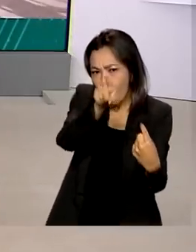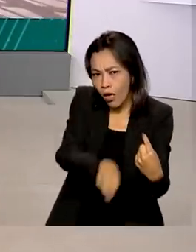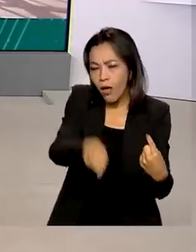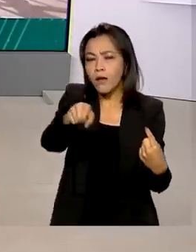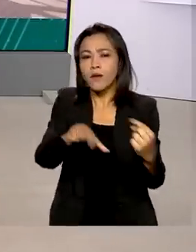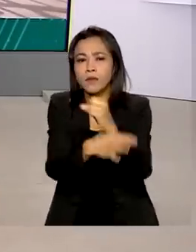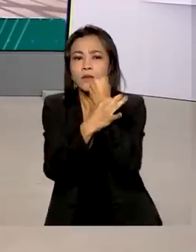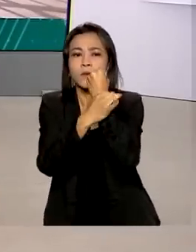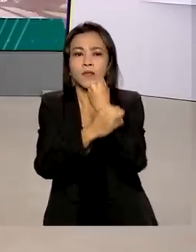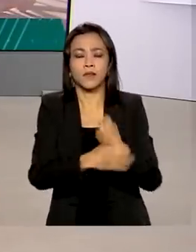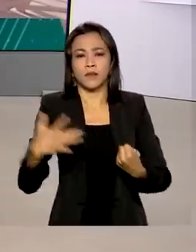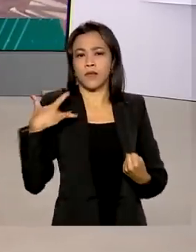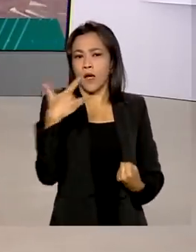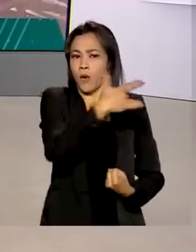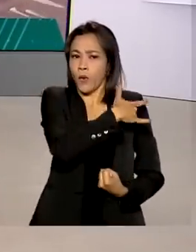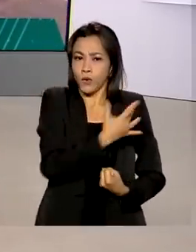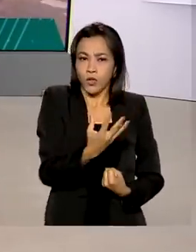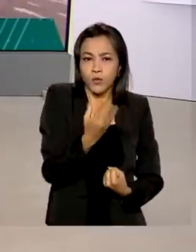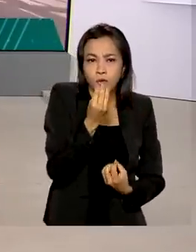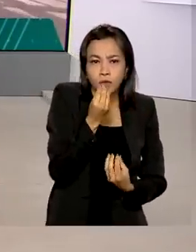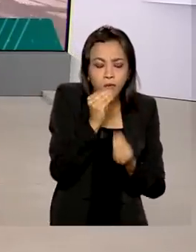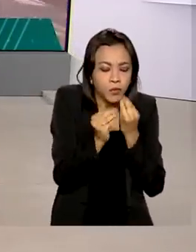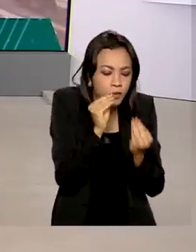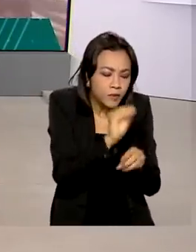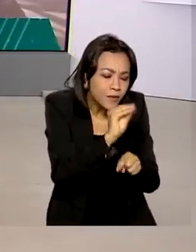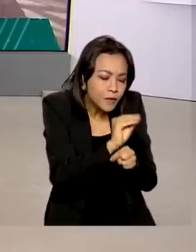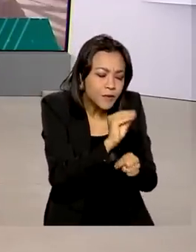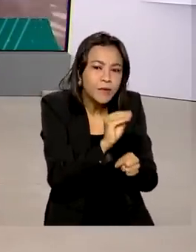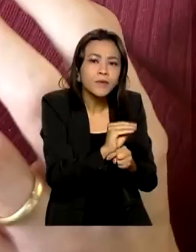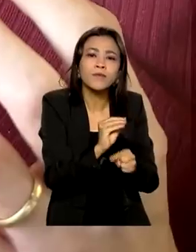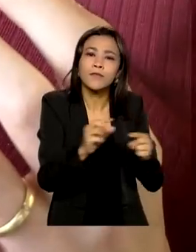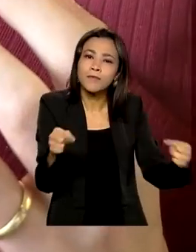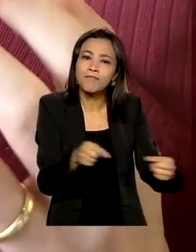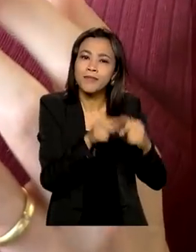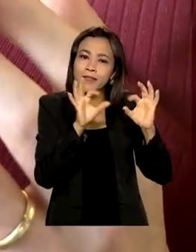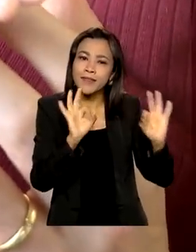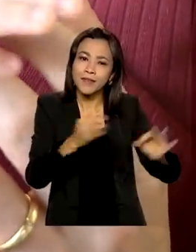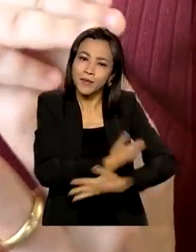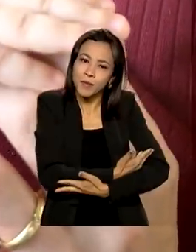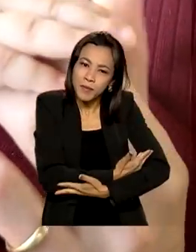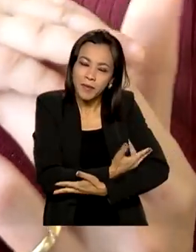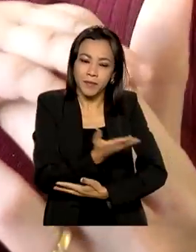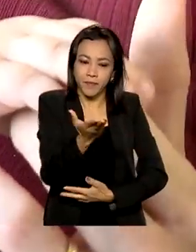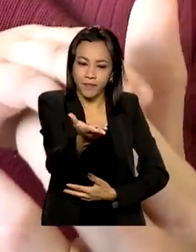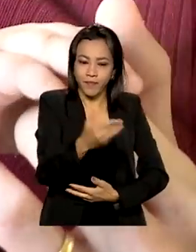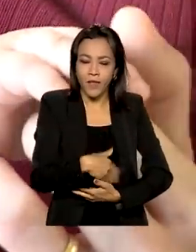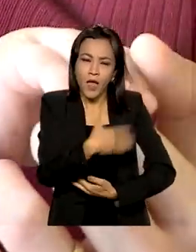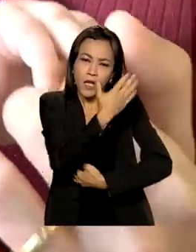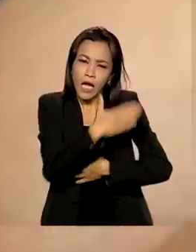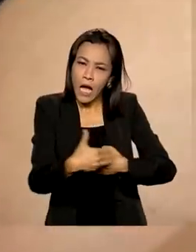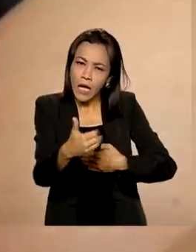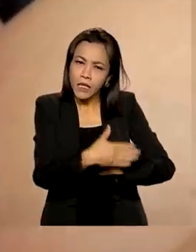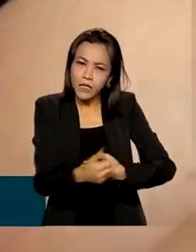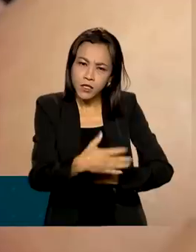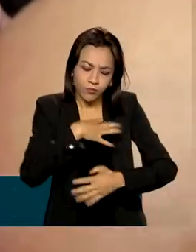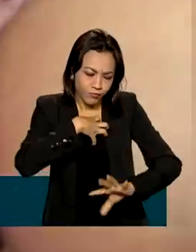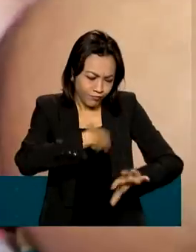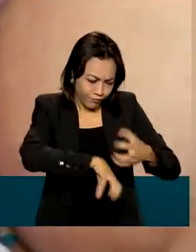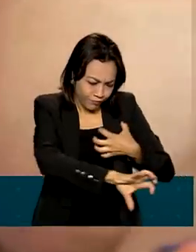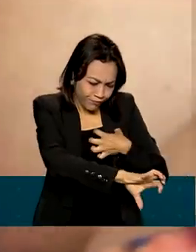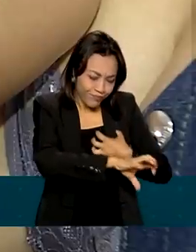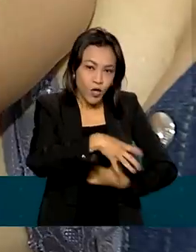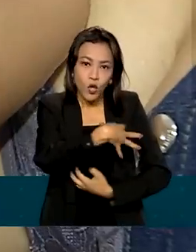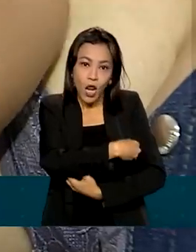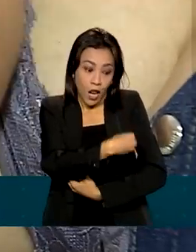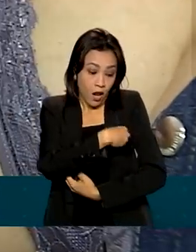saúde com uma alimentação adequada desde a primeira infância. Mais do que a troca de carinho e afeto, no leite